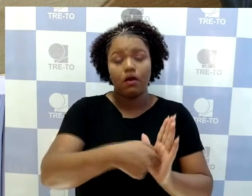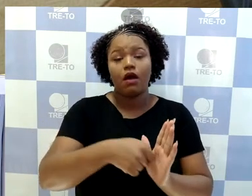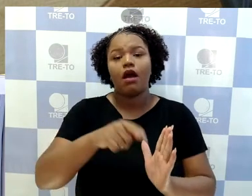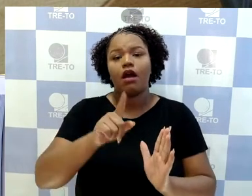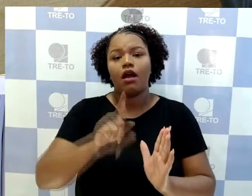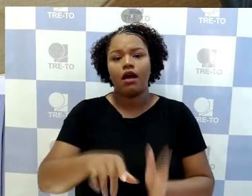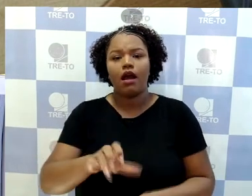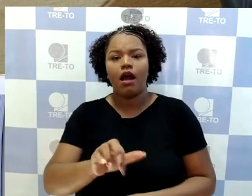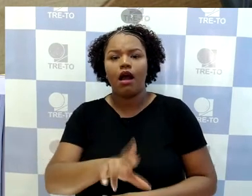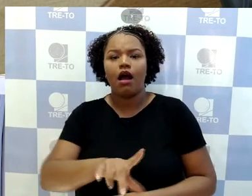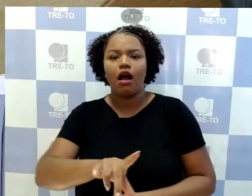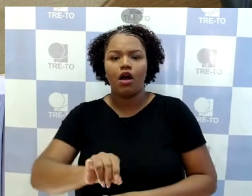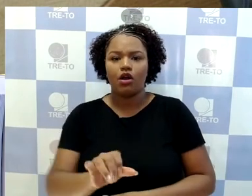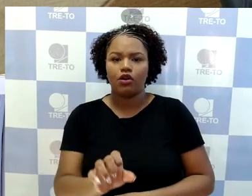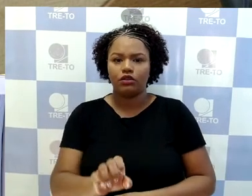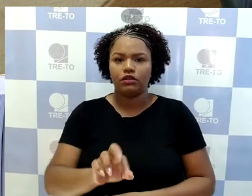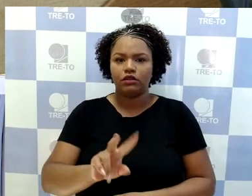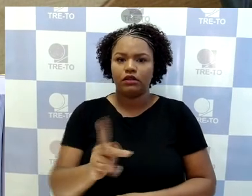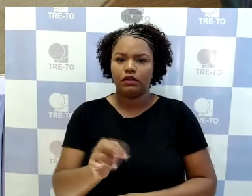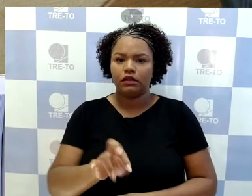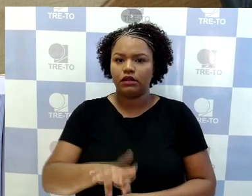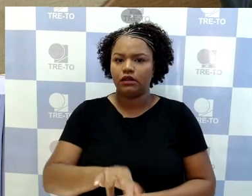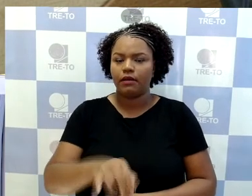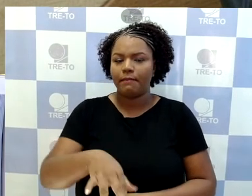Recorrida, Palmas, só melhora.